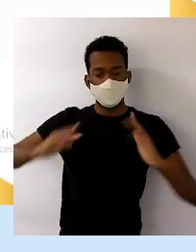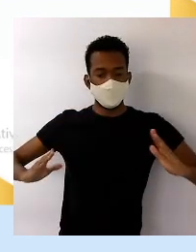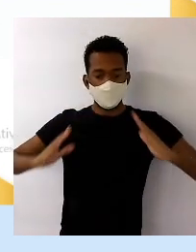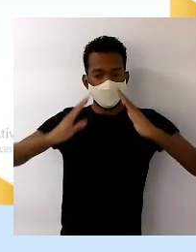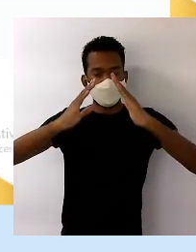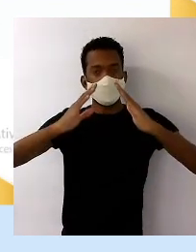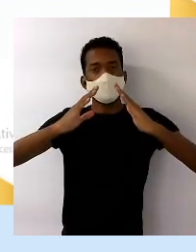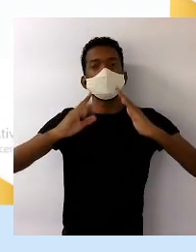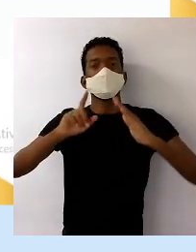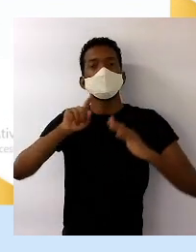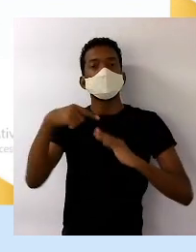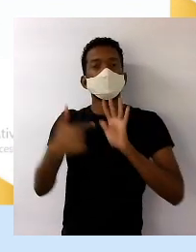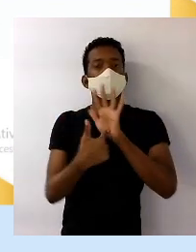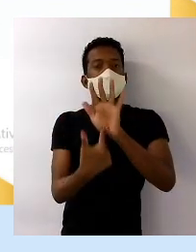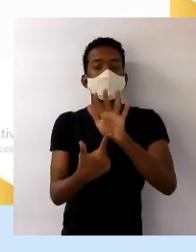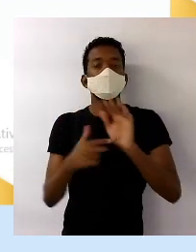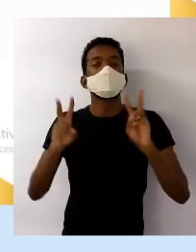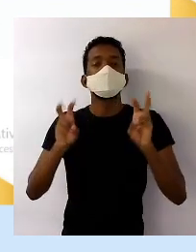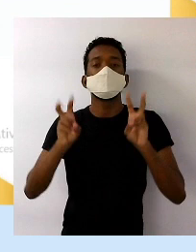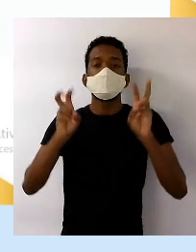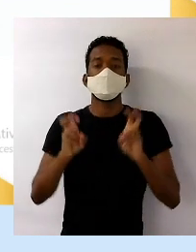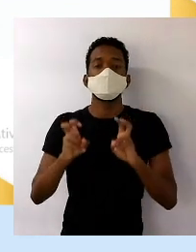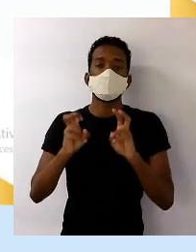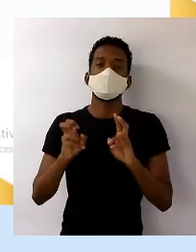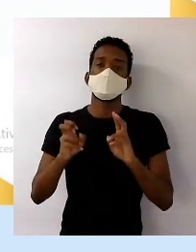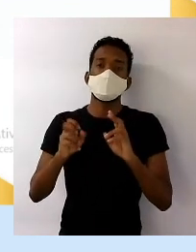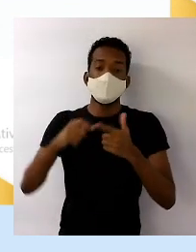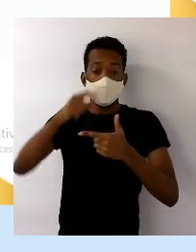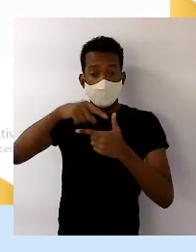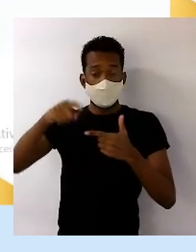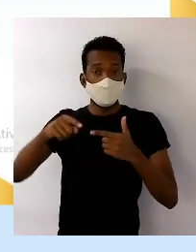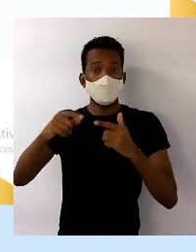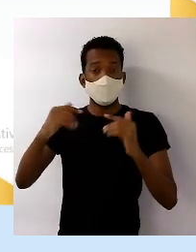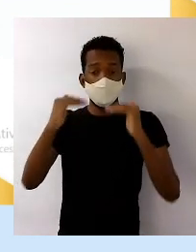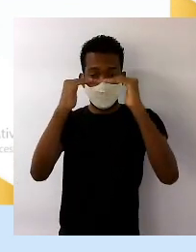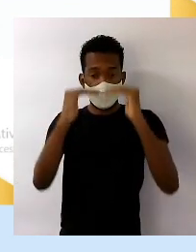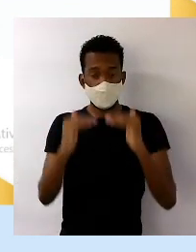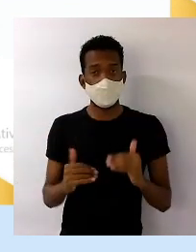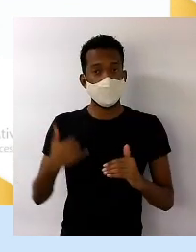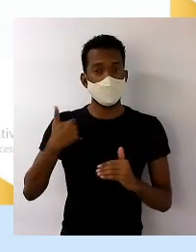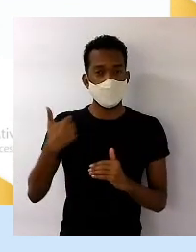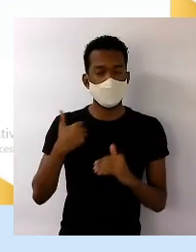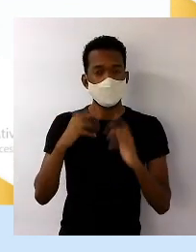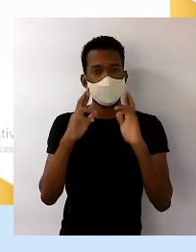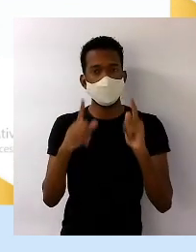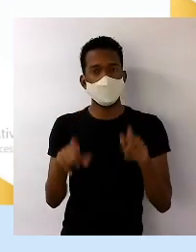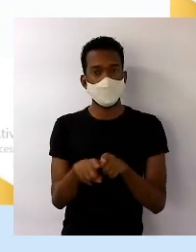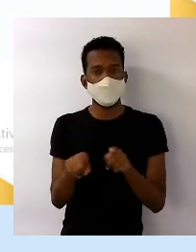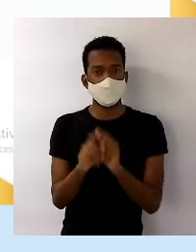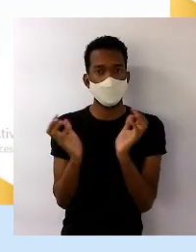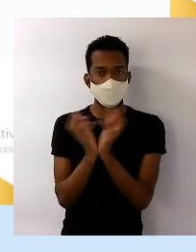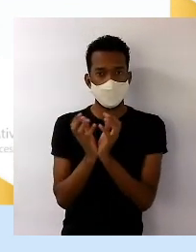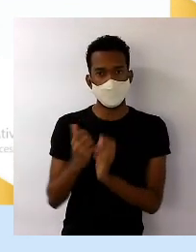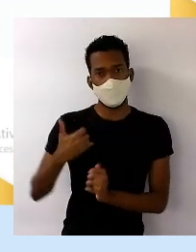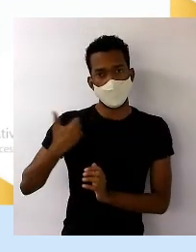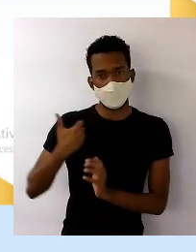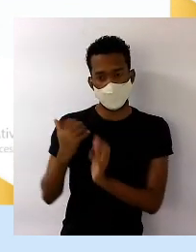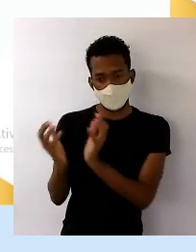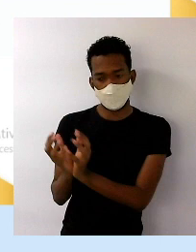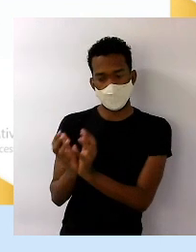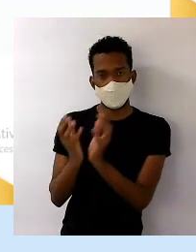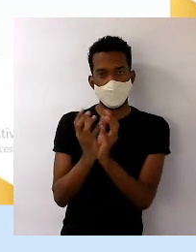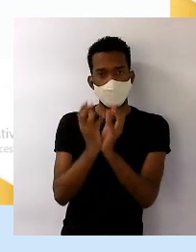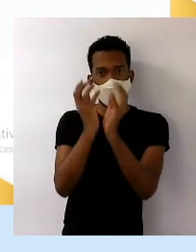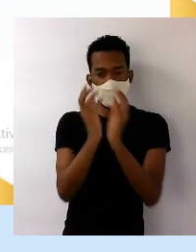dados referentes à quantificação de indivíduos pertencentes a cada faixa etária, de